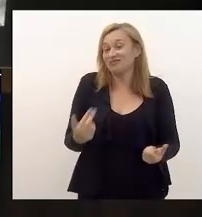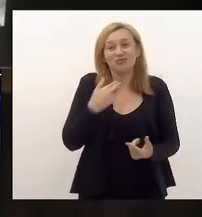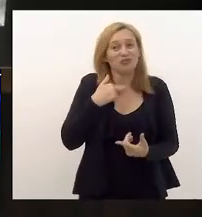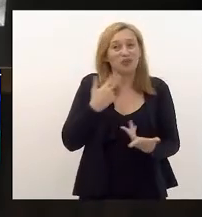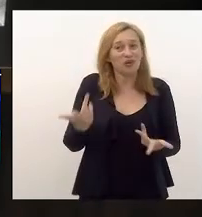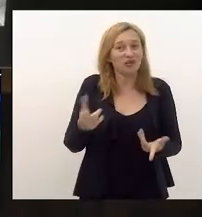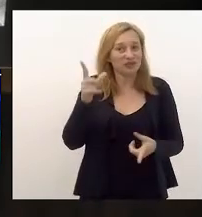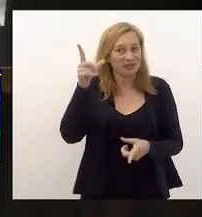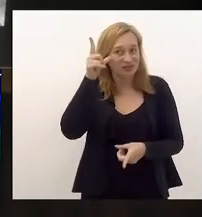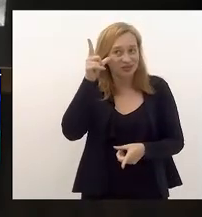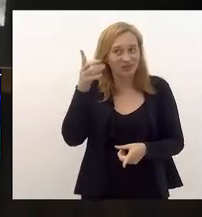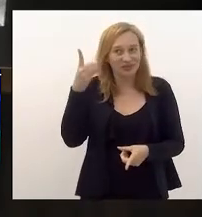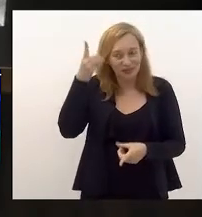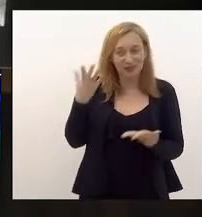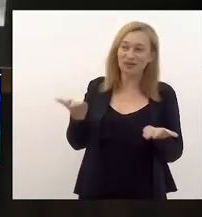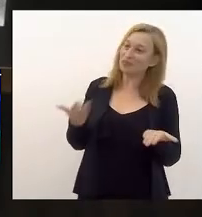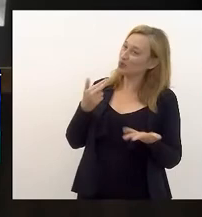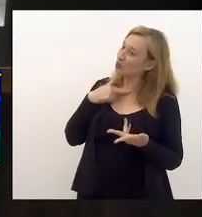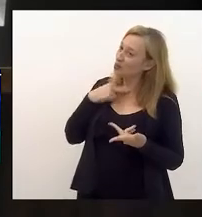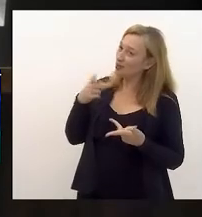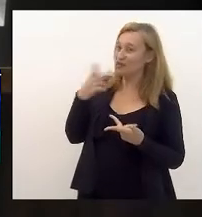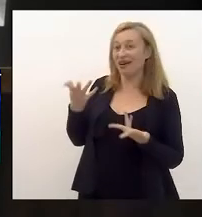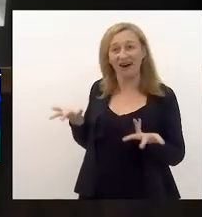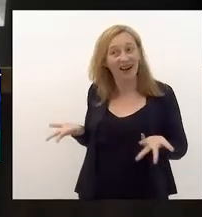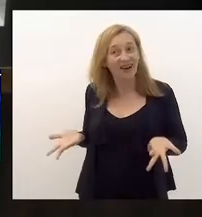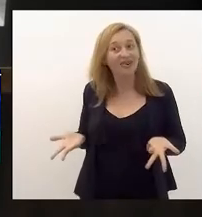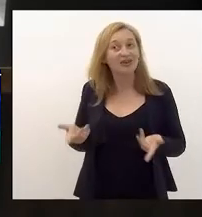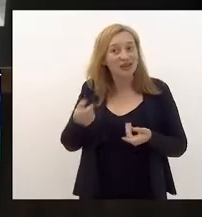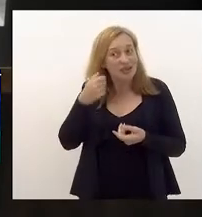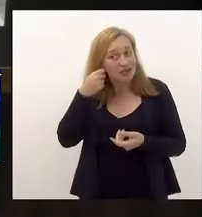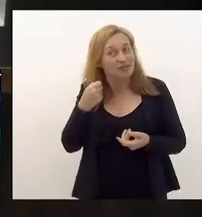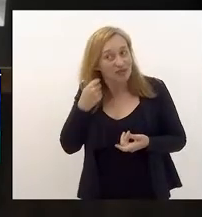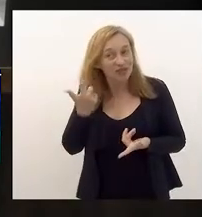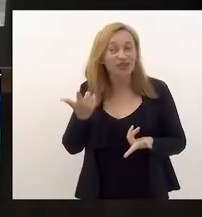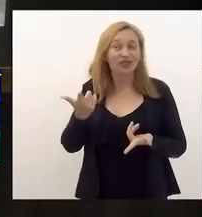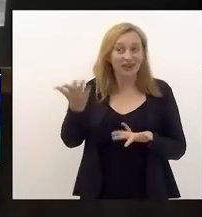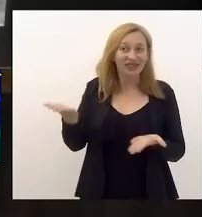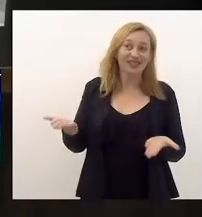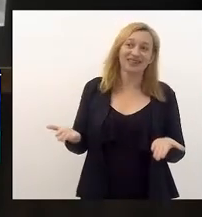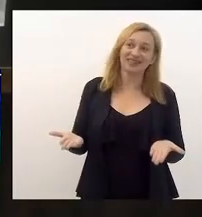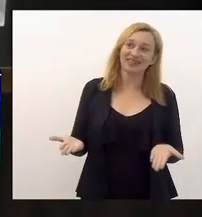Lucinha, não vou falar, porque a V. Exª pode querer puxar a orelha do garoto.